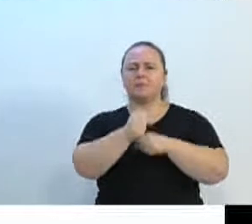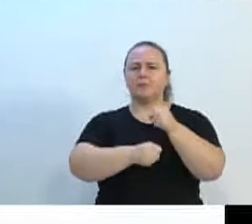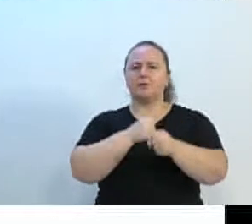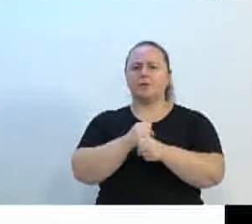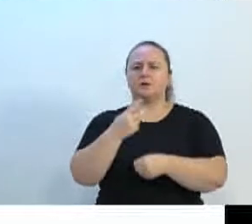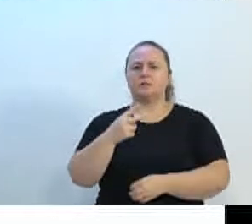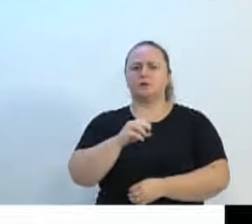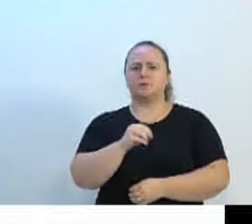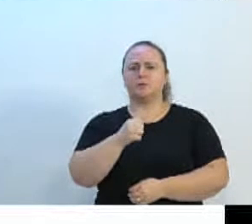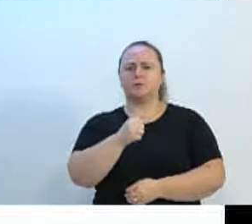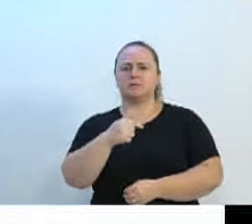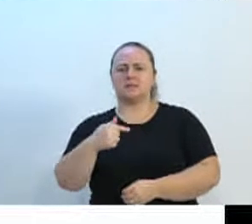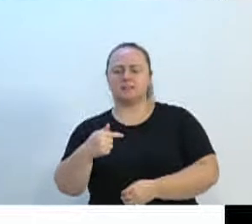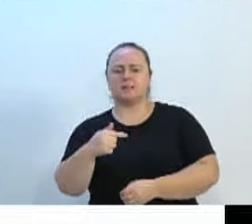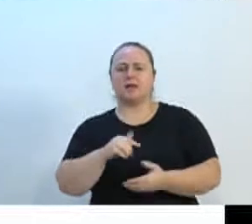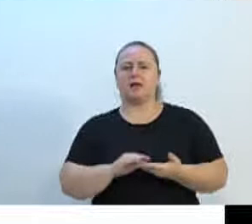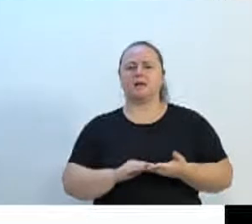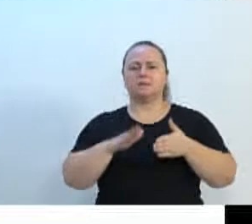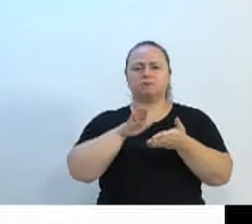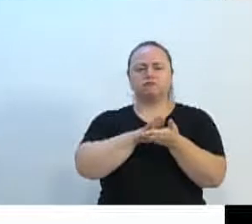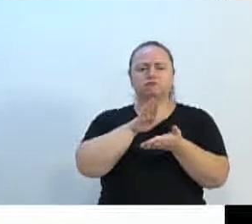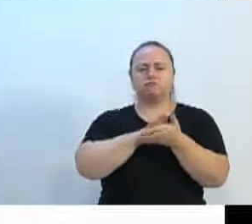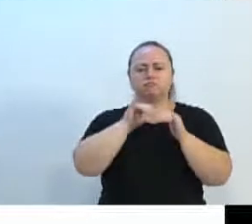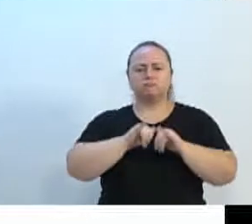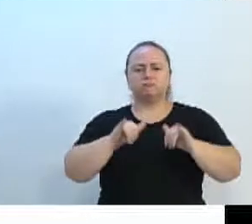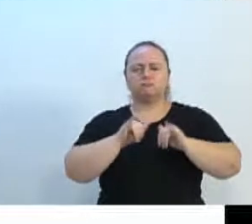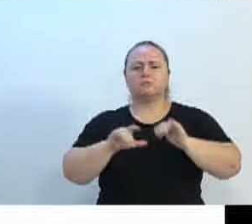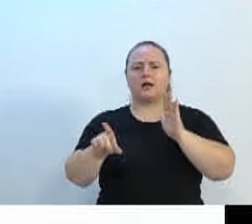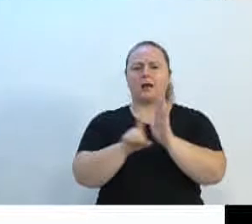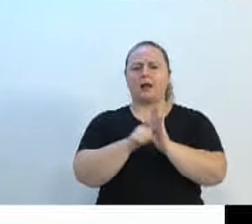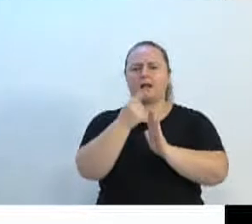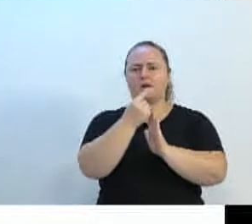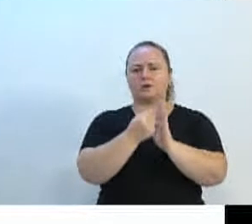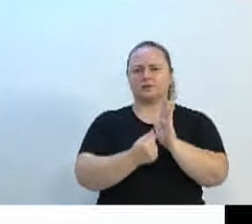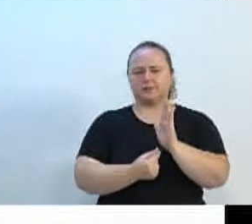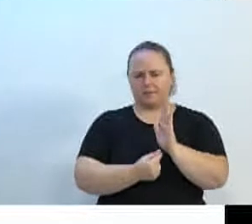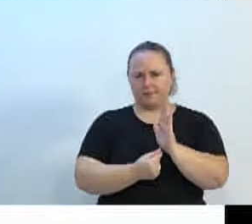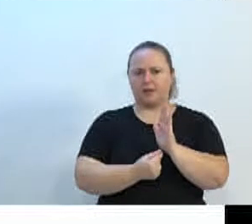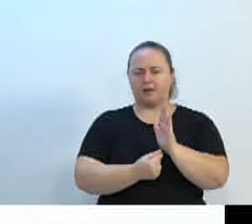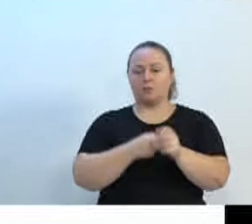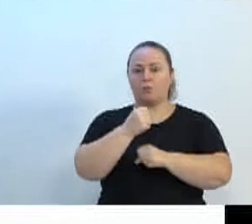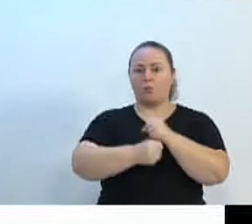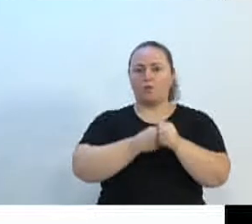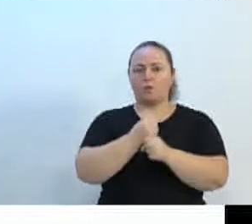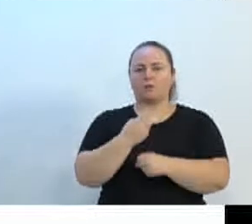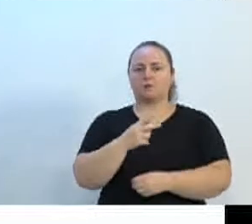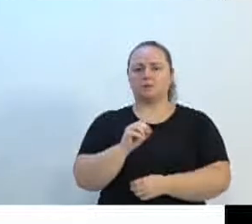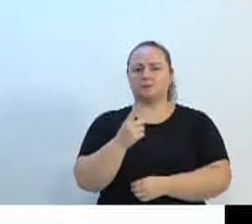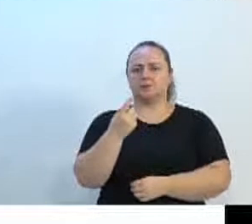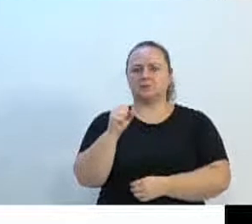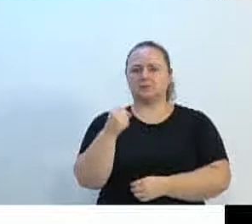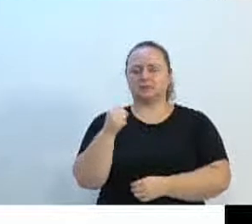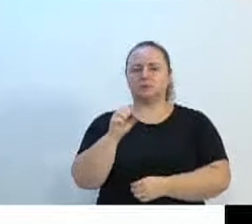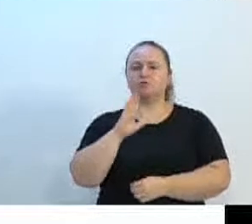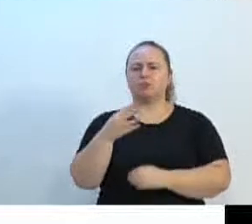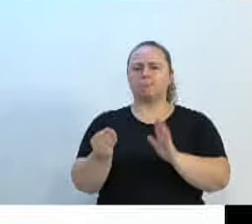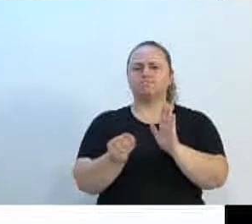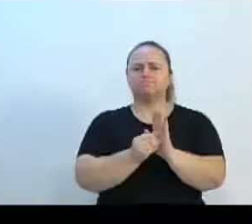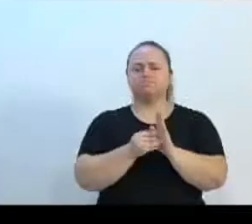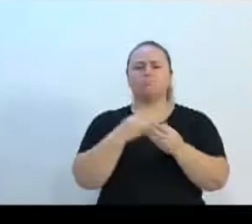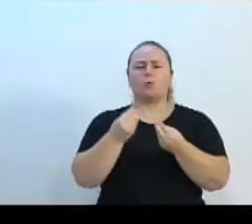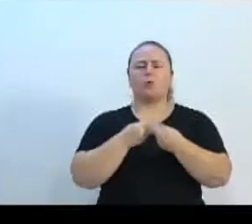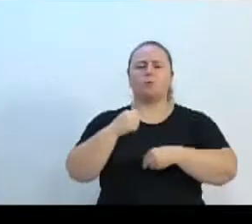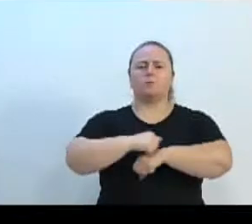publicação sobre a lei do orçamento de 2018, onde indiquei recursos para a pavimentação das vias. A